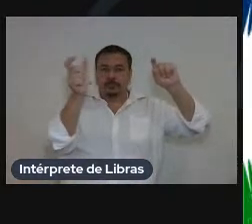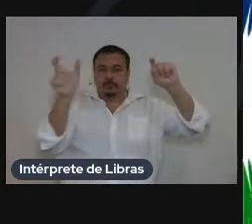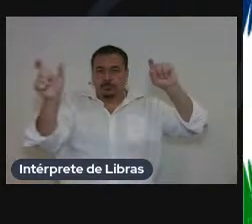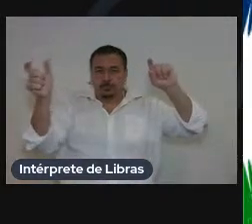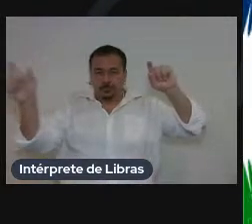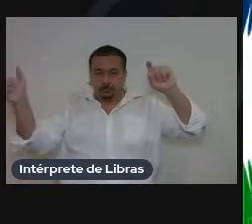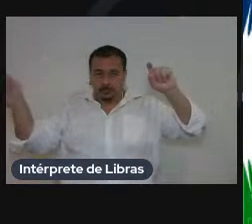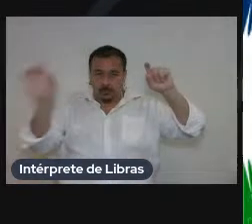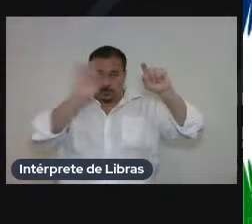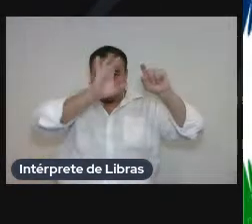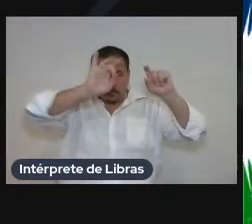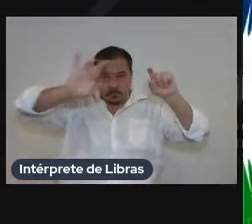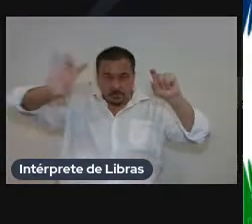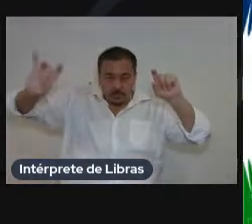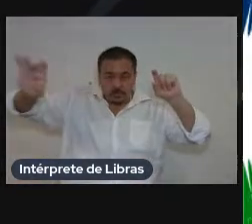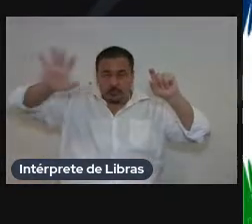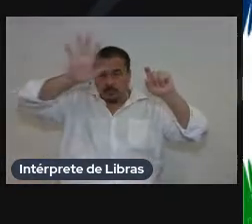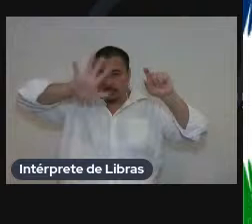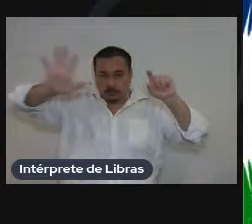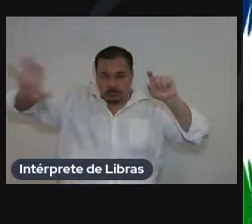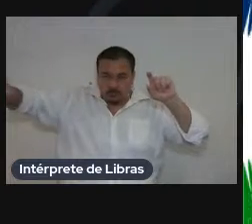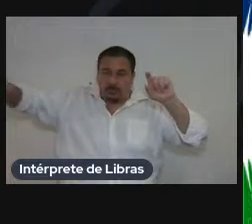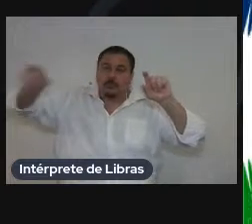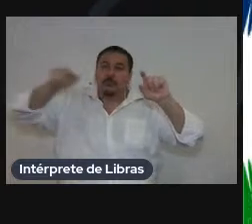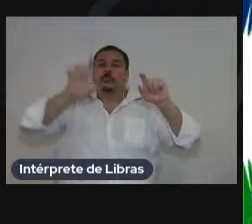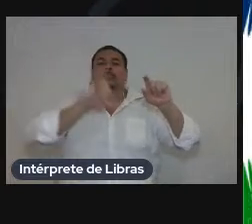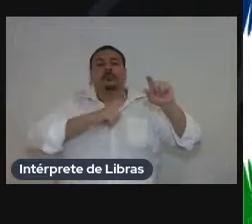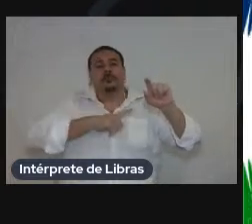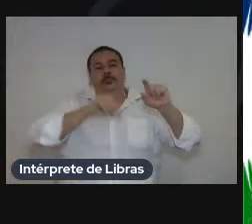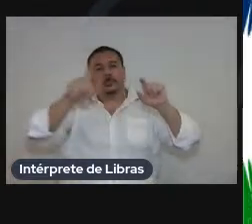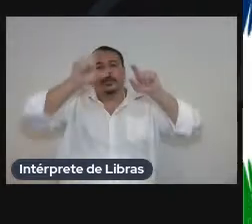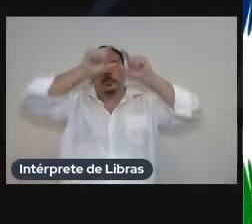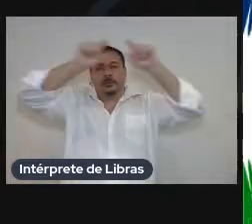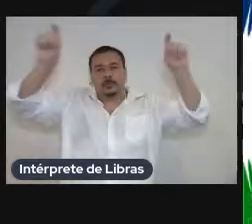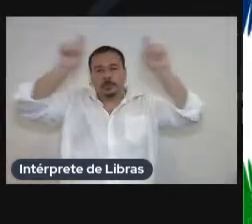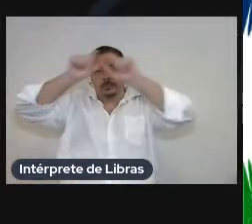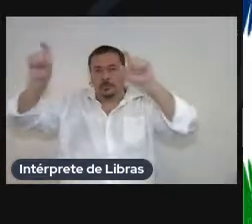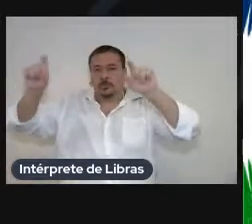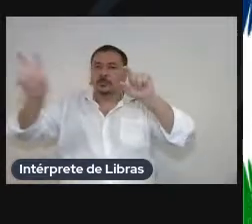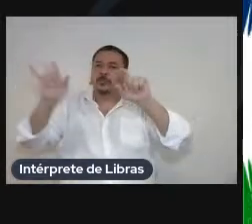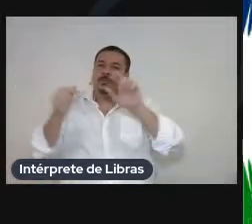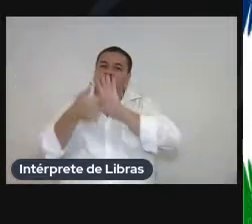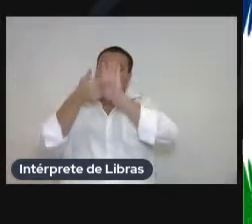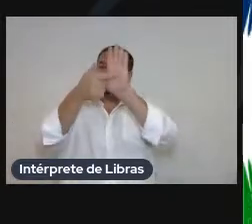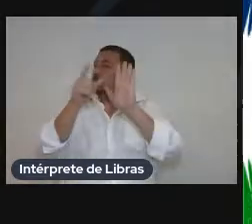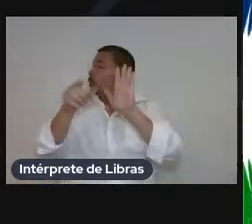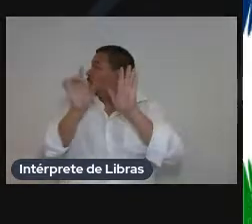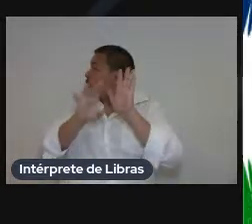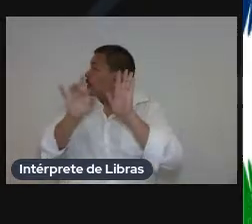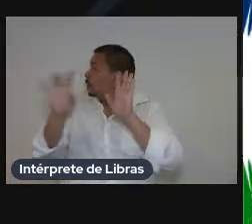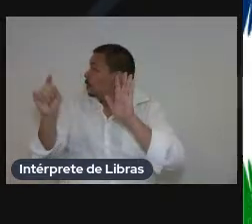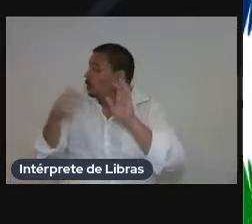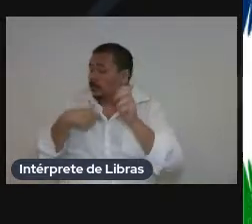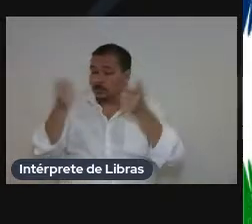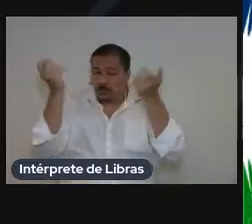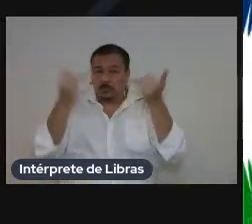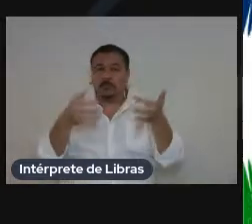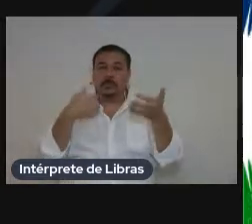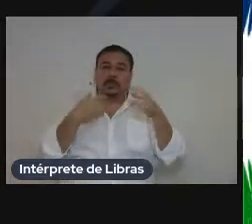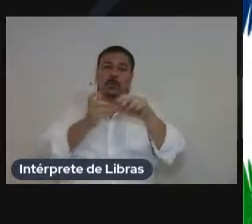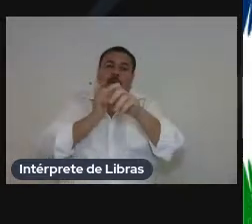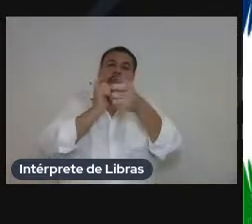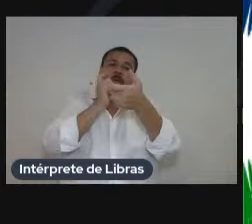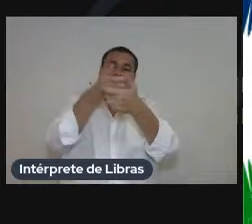cada campo e justamente esses títulos irão aparecer aqui quando nós clicamos em inserir campo de mesclagem